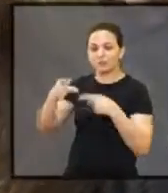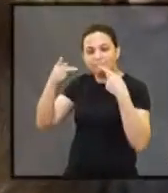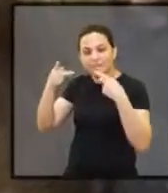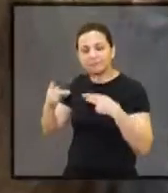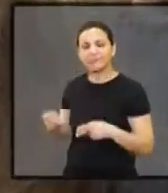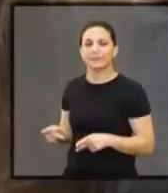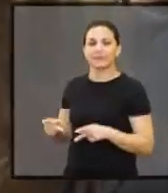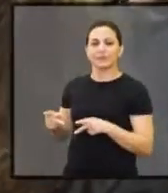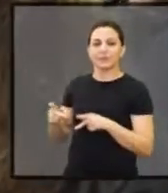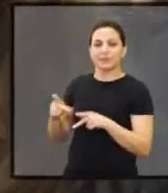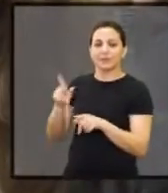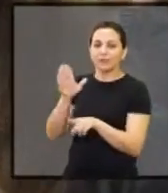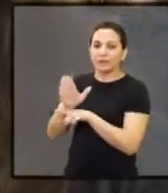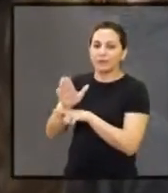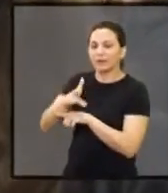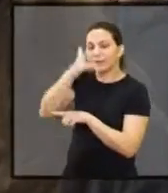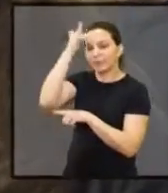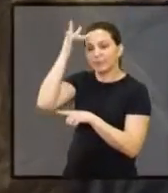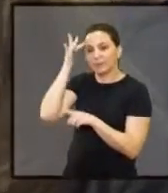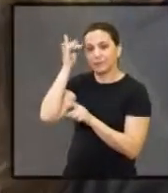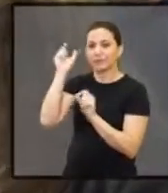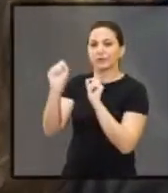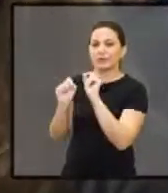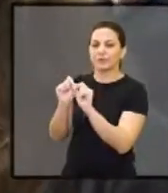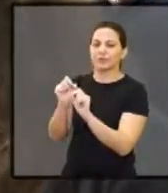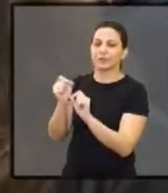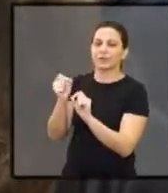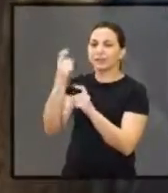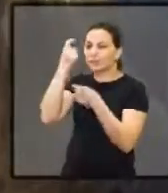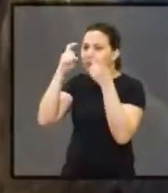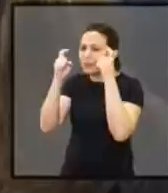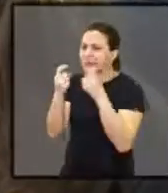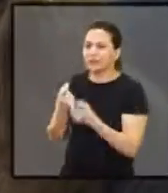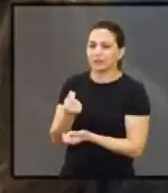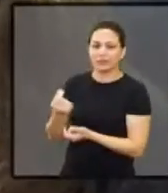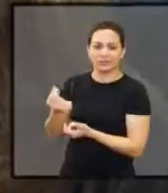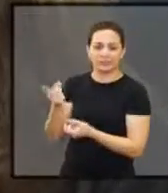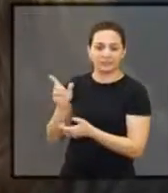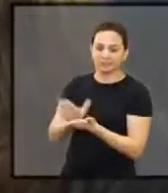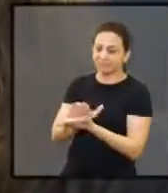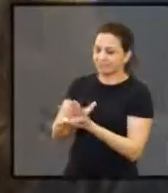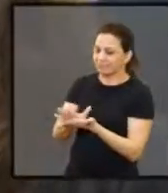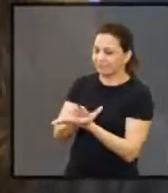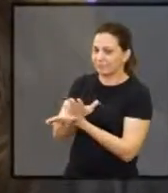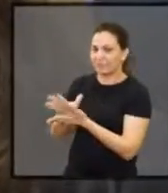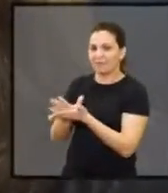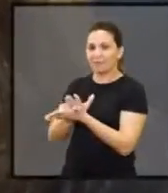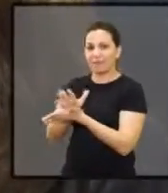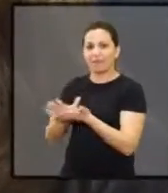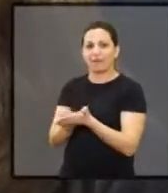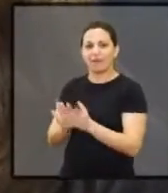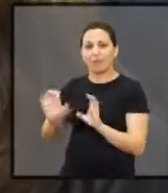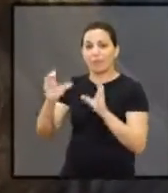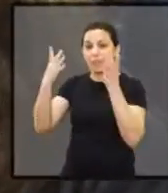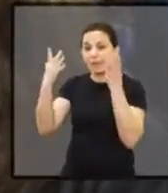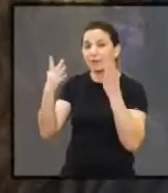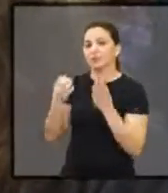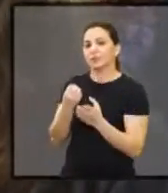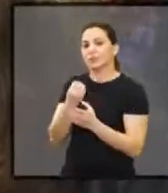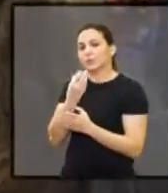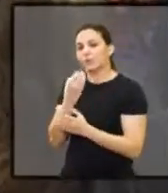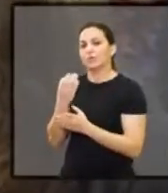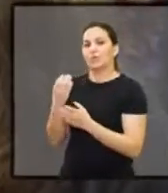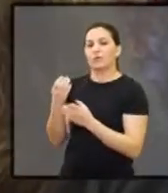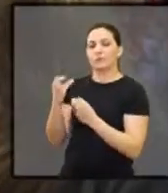Extremamente humana. Que cuidava das pessoas. Que não se preocupava com bens materiais. Essa homenagem